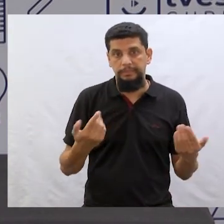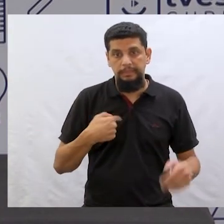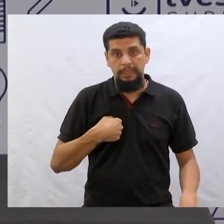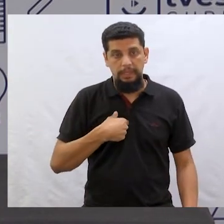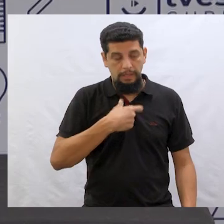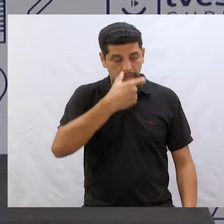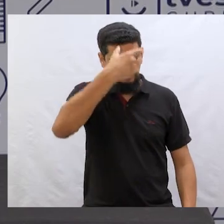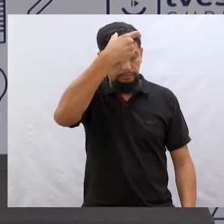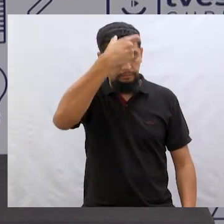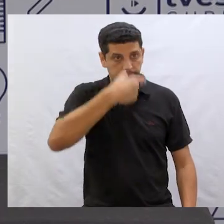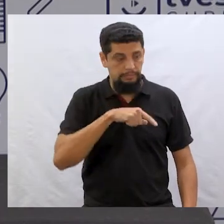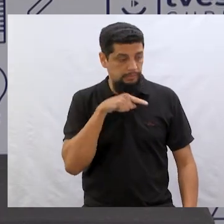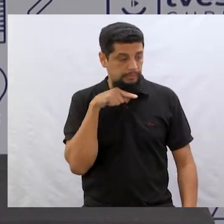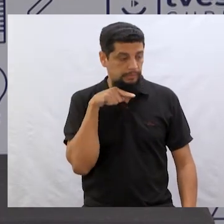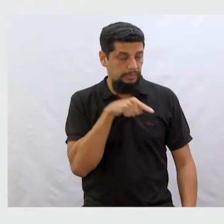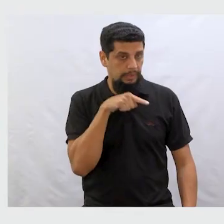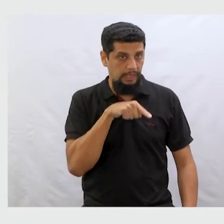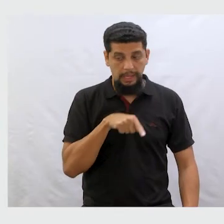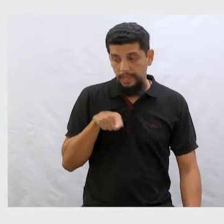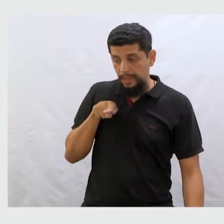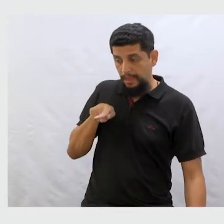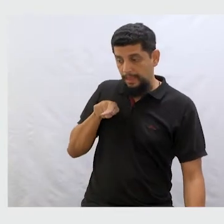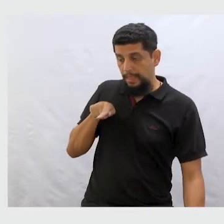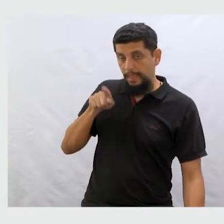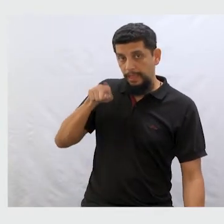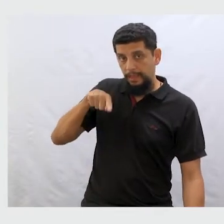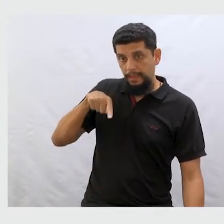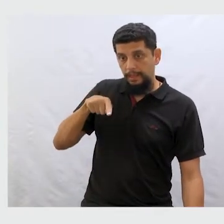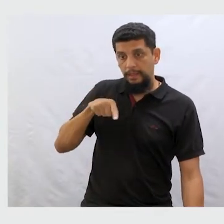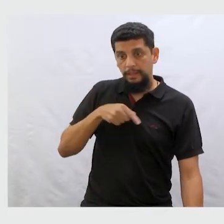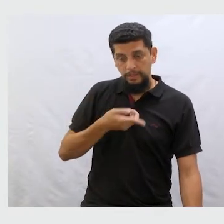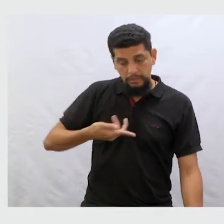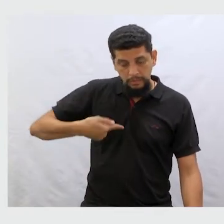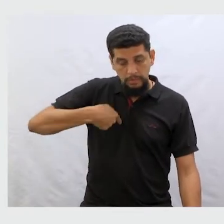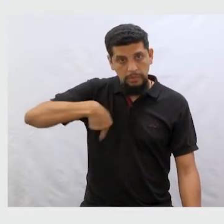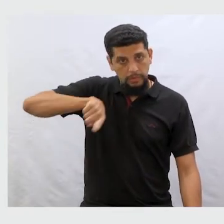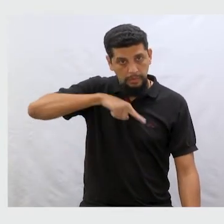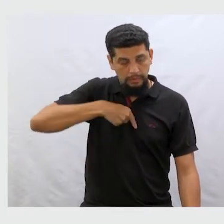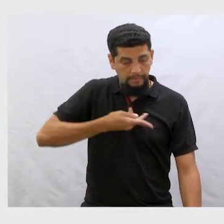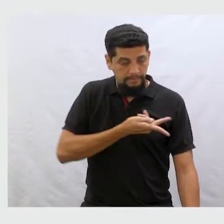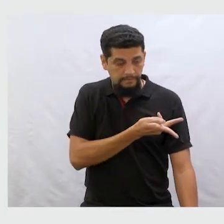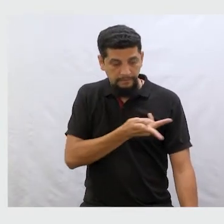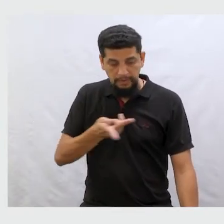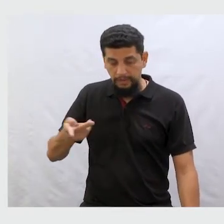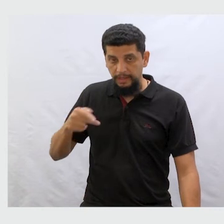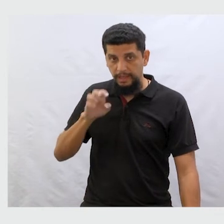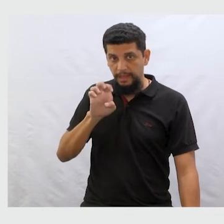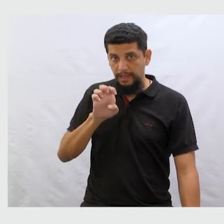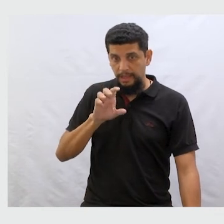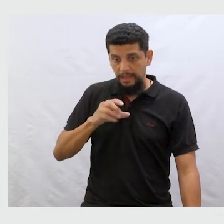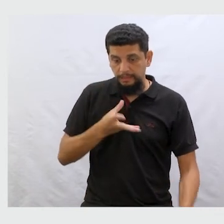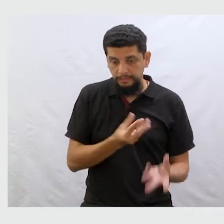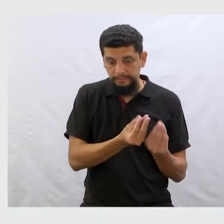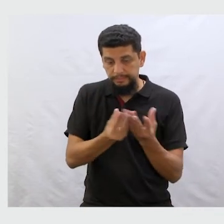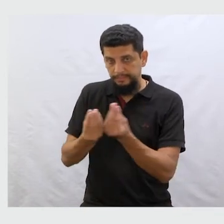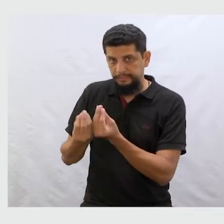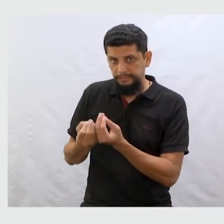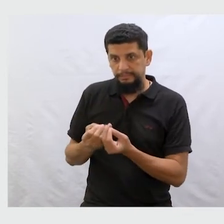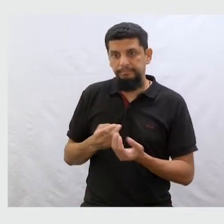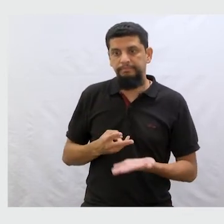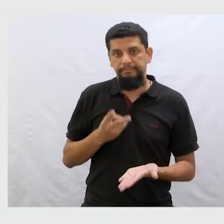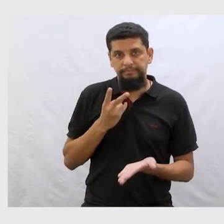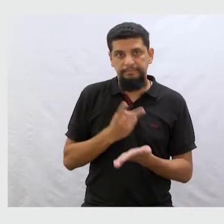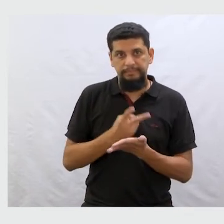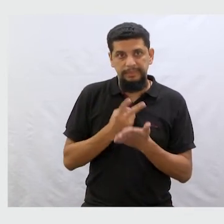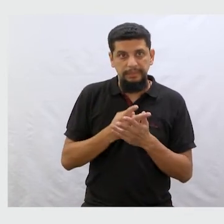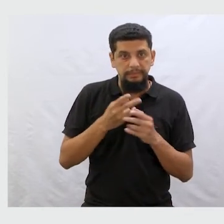lá. Então, eu sou, tu és, ele é. Eu, tu, ele. Nós, vós, eles. A gente já viu isso, né? A